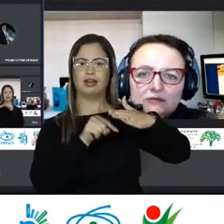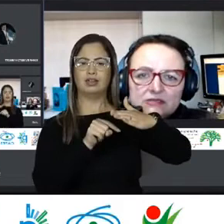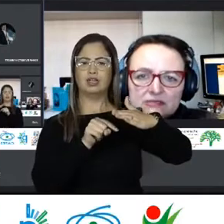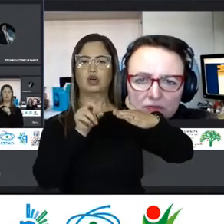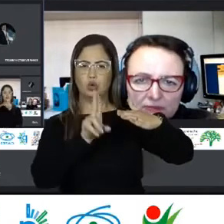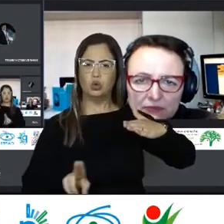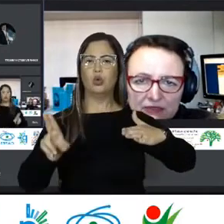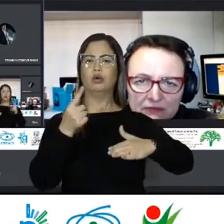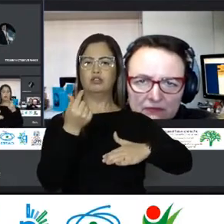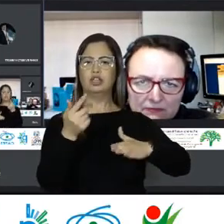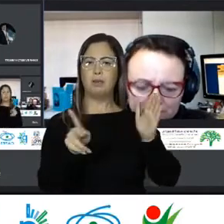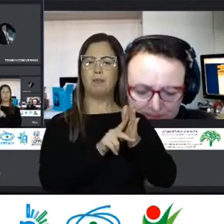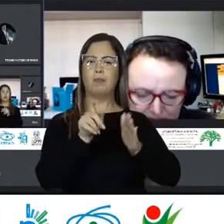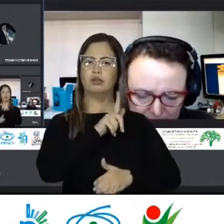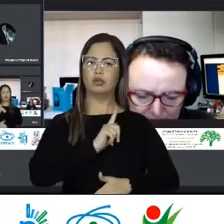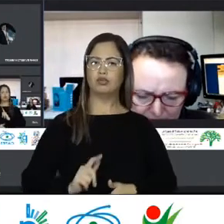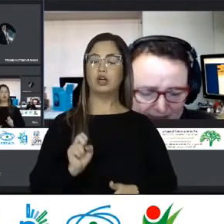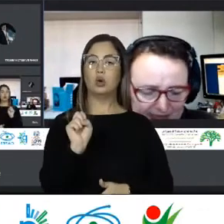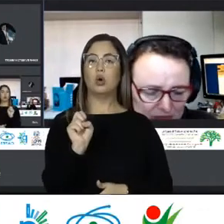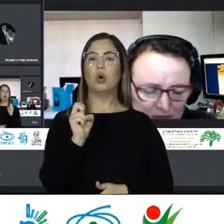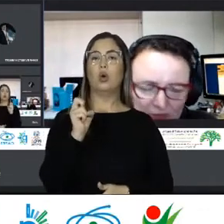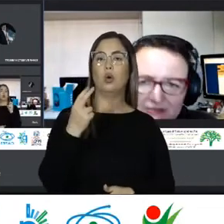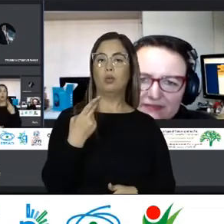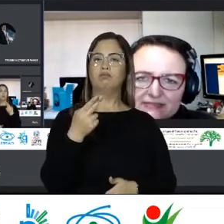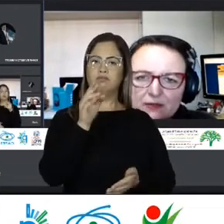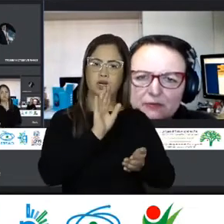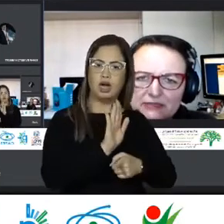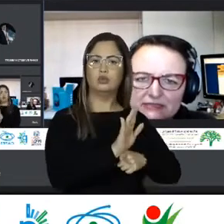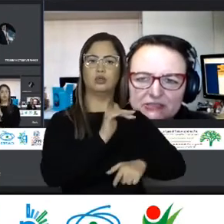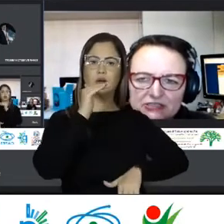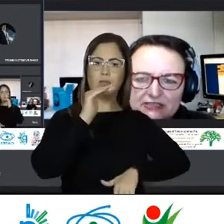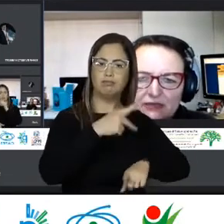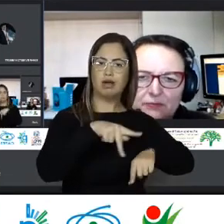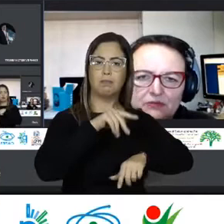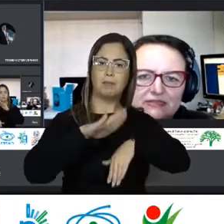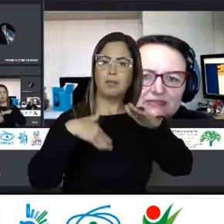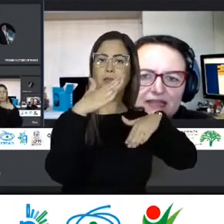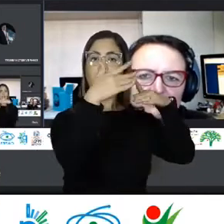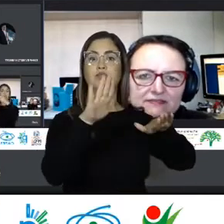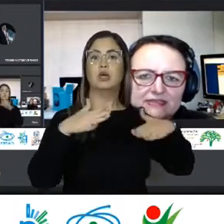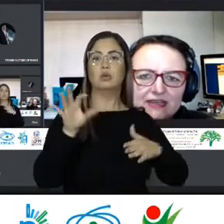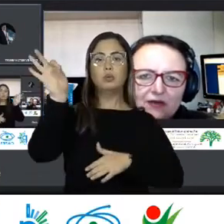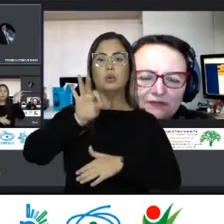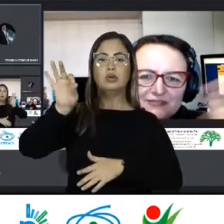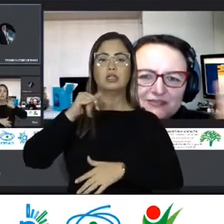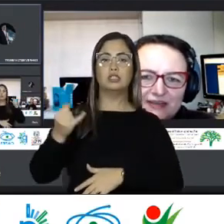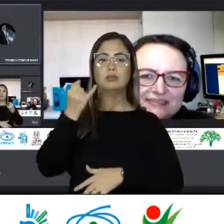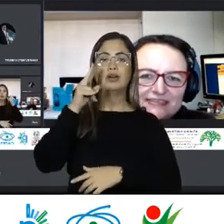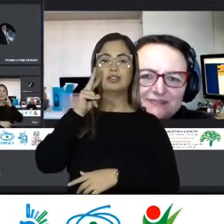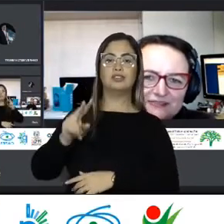O quanto eles Estão contribuindo Então Os números Às vezes São importantes Para a gente Sair um pouquinho Das narrativas